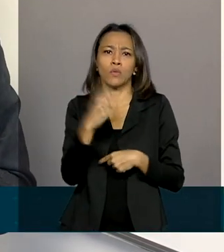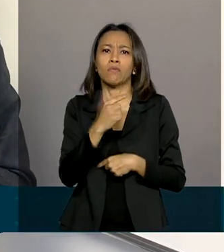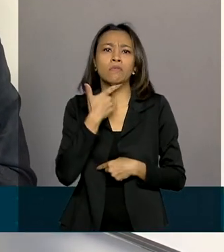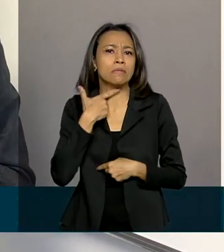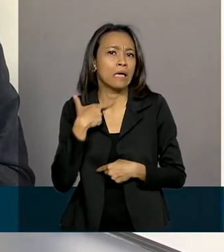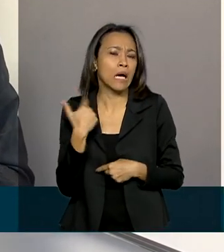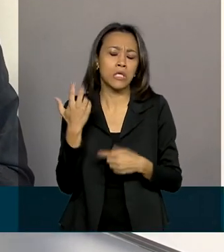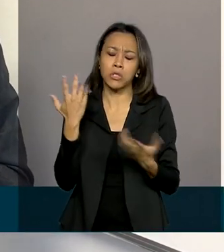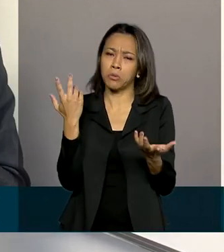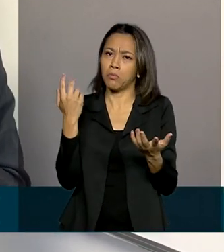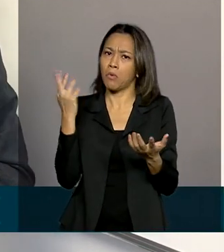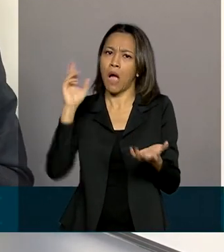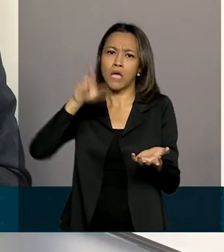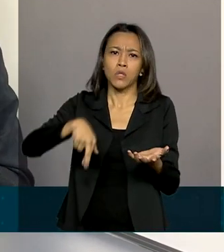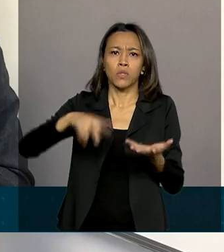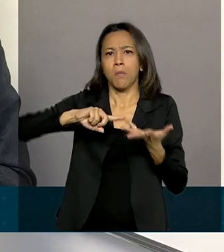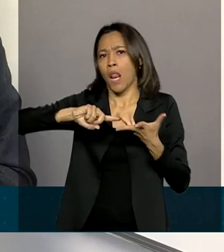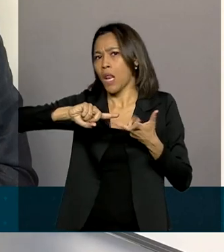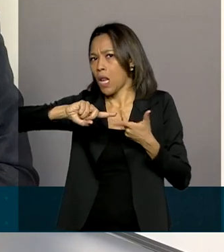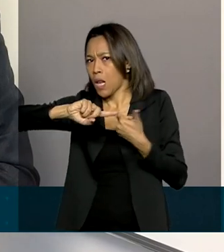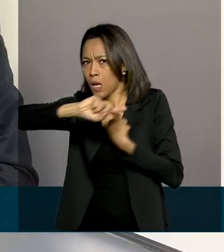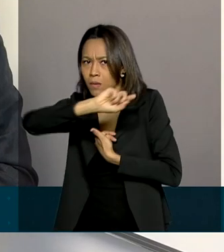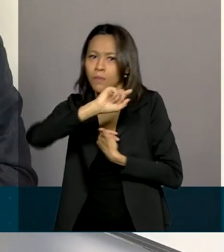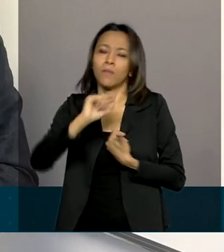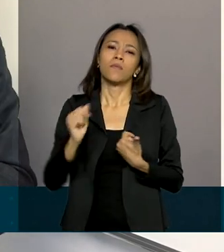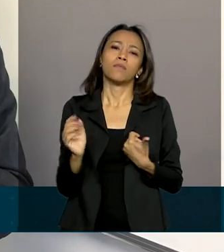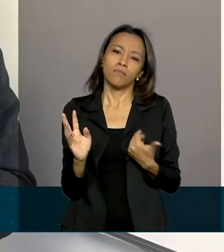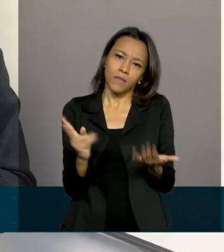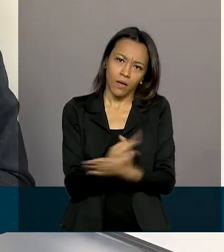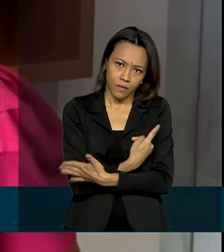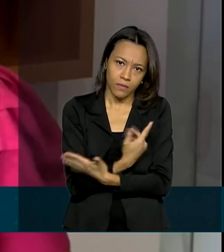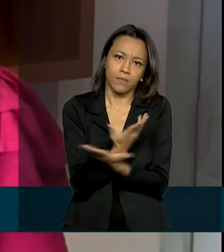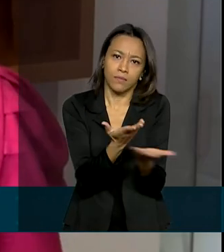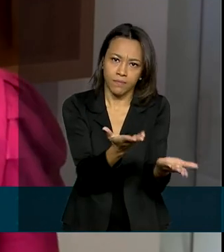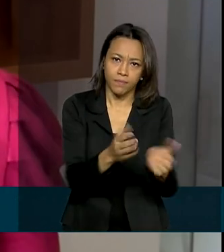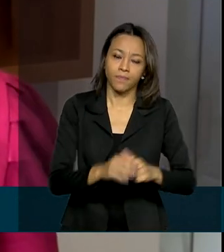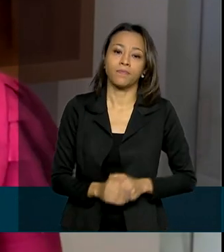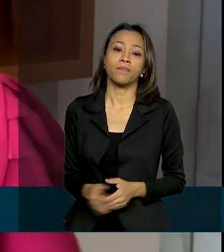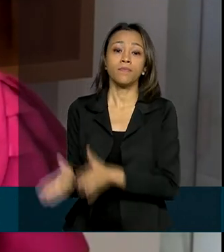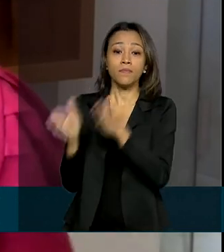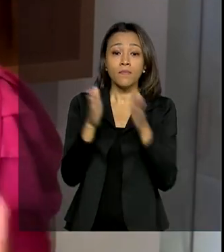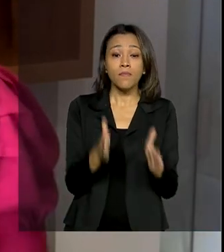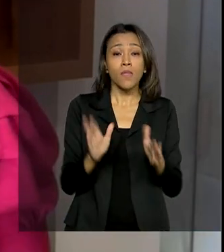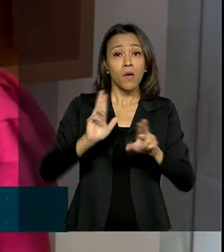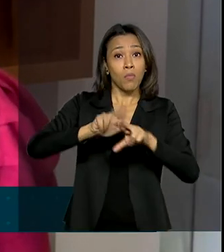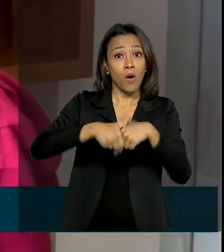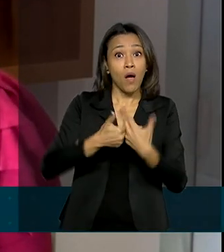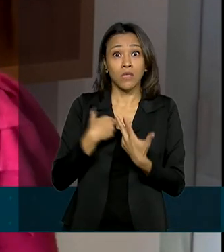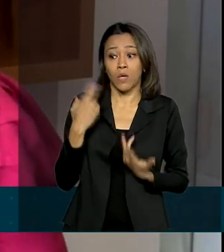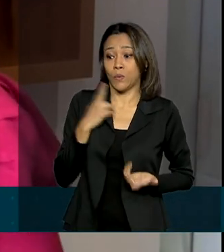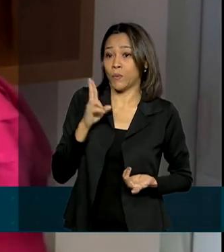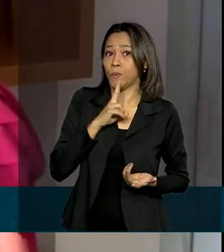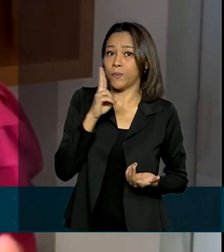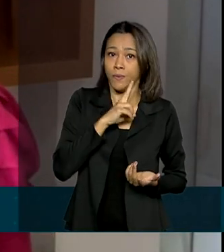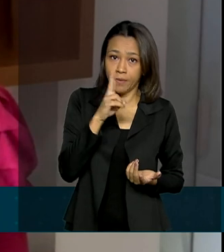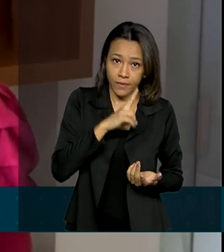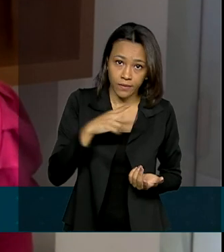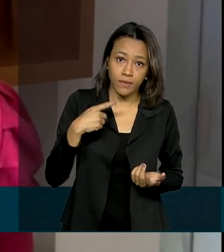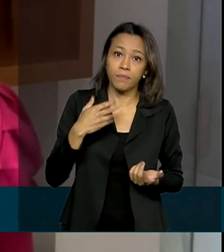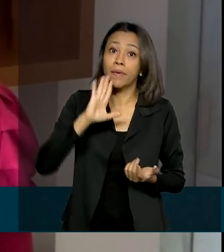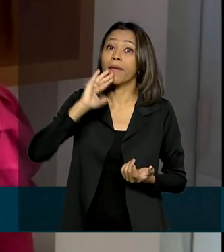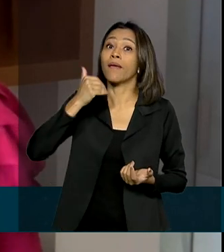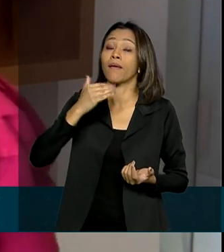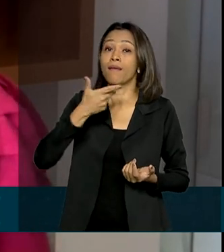por uma razão injusta ou desarrasada. Por causa da urgência da situação de quem